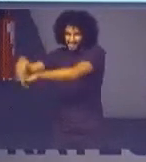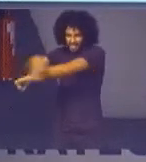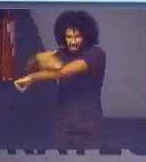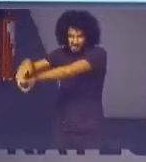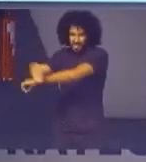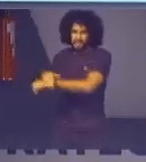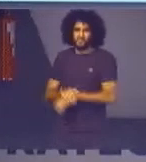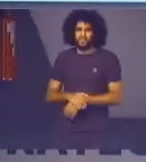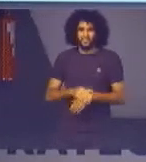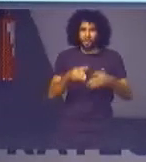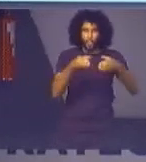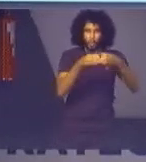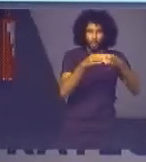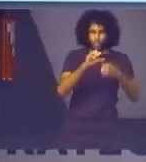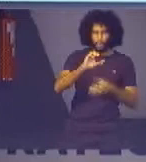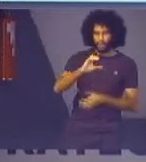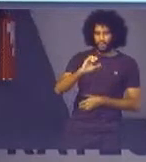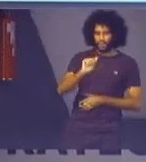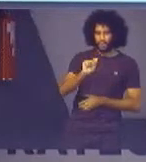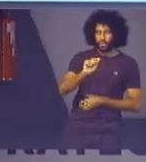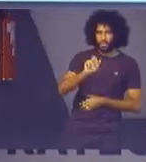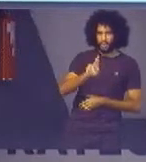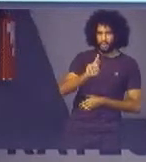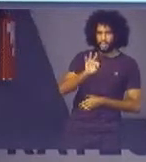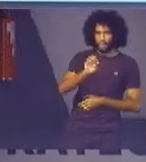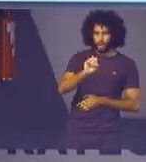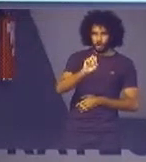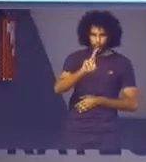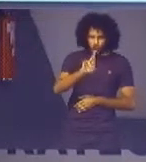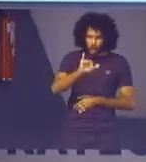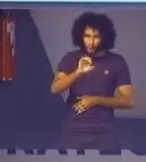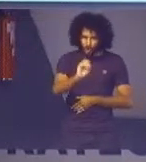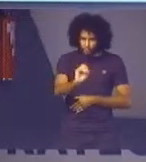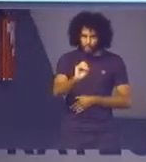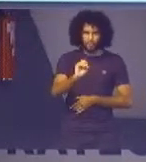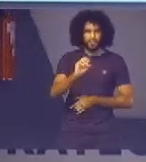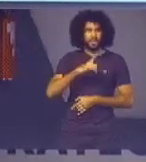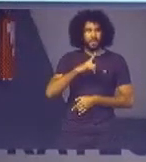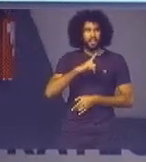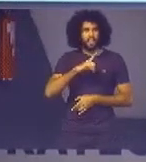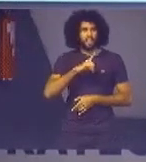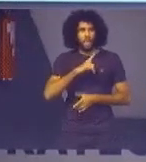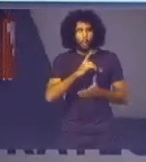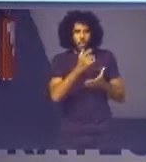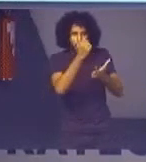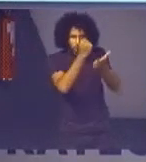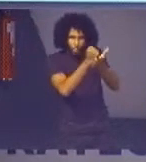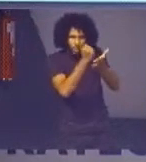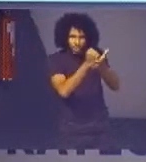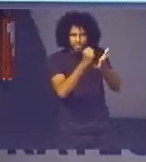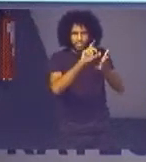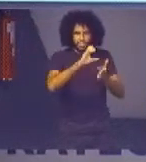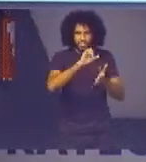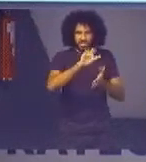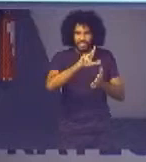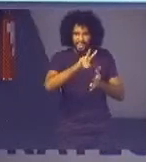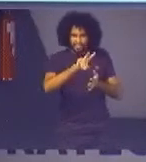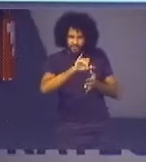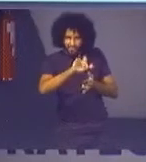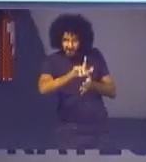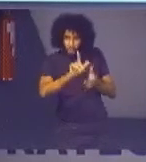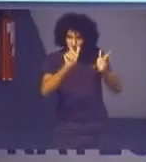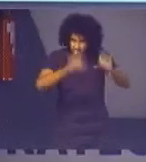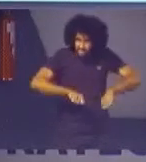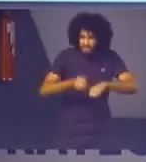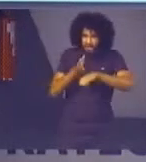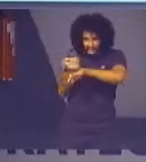registro civil nos acompanham e vou lhes dizer mais os cartórios do registro civil que podem acompanhar no dia do evento quando nós fazemos